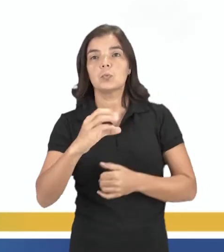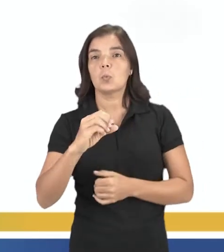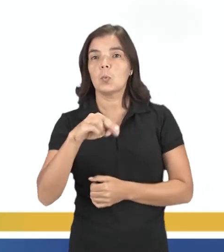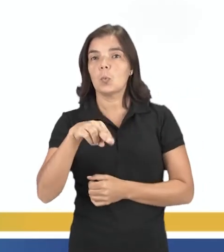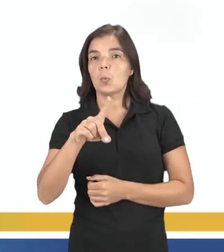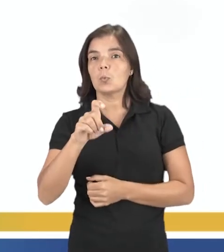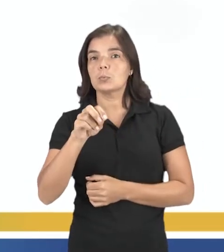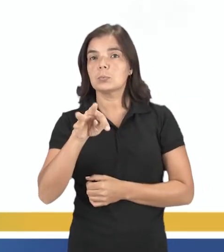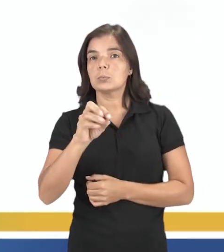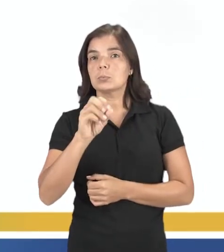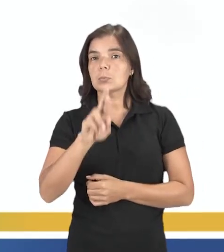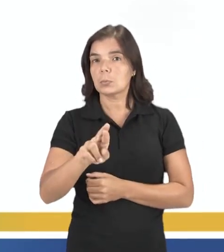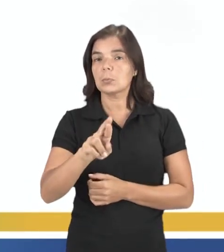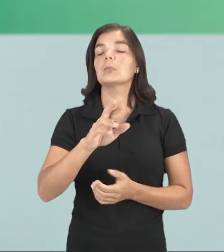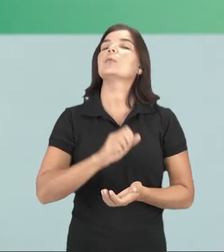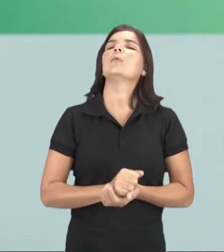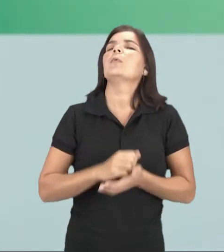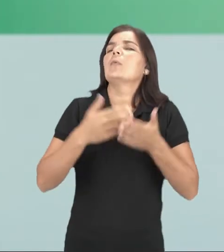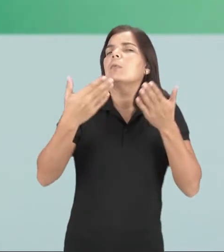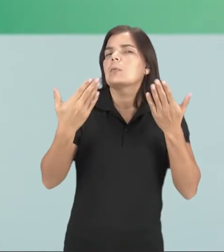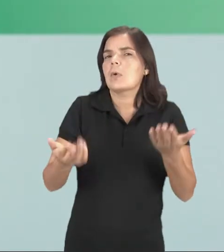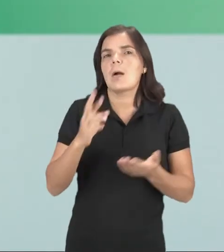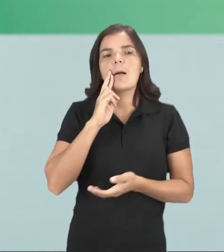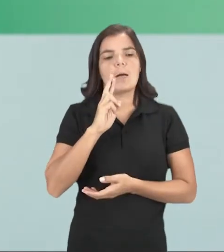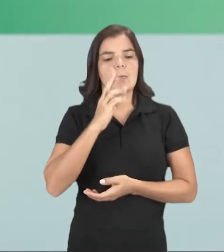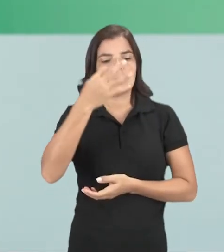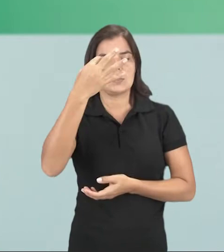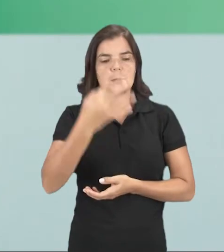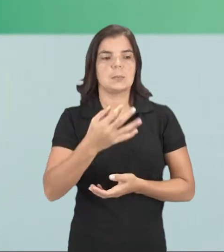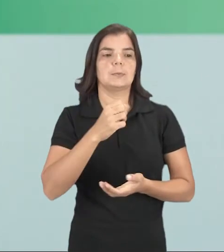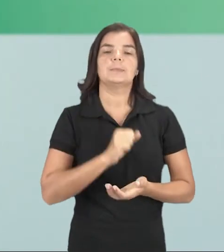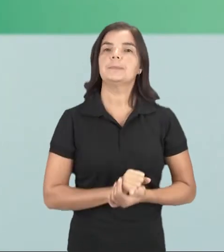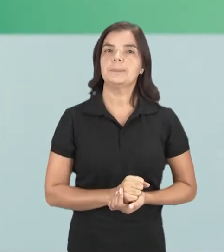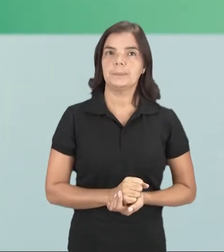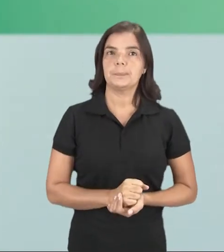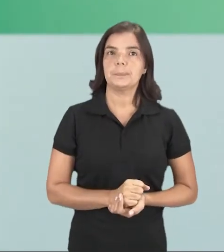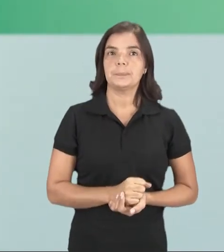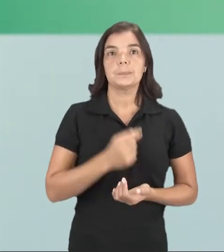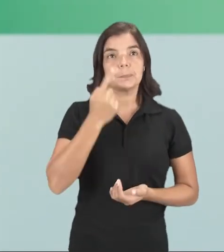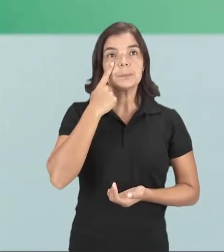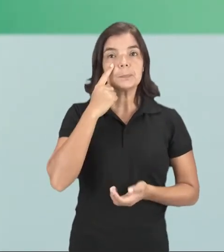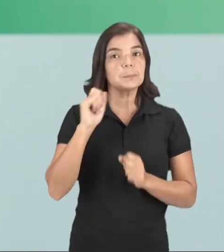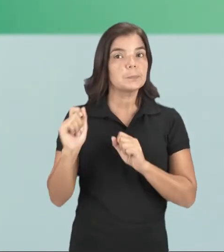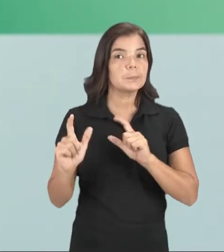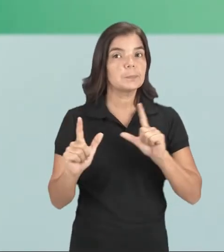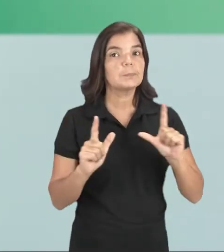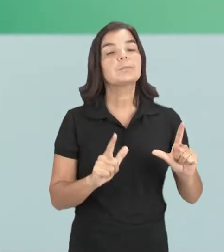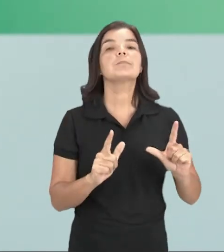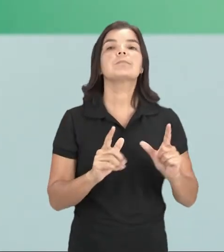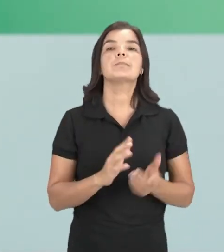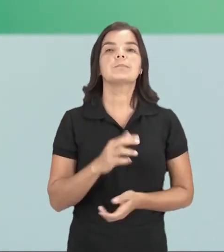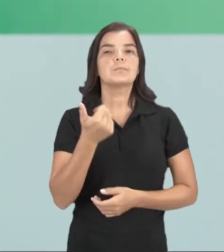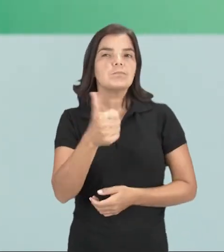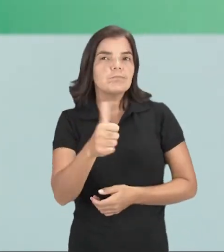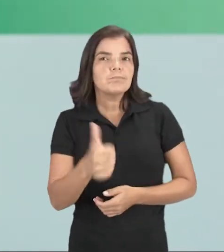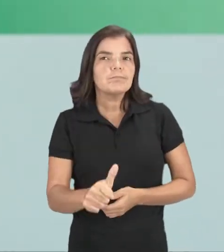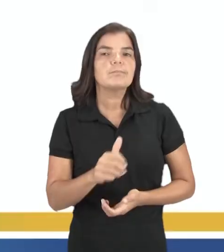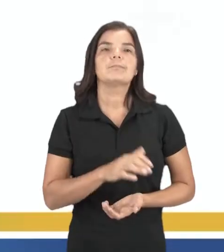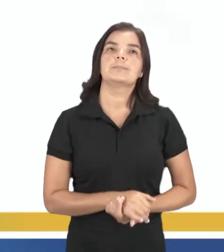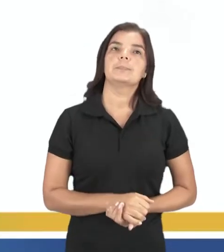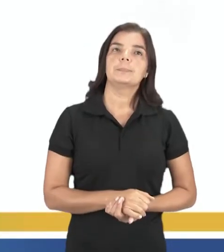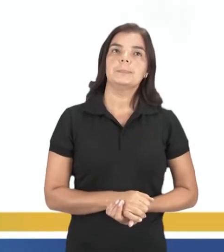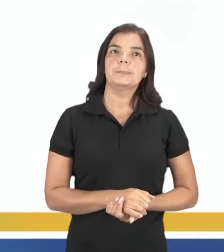Vamos lá? E aí, gente? Qual delas seria a resposta correta? Vamos passar para o próximo slide e analisar, ok?